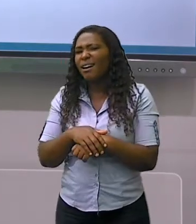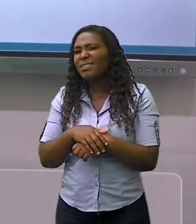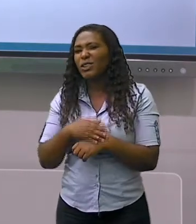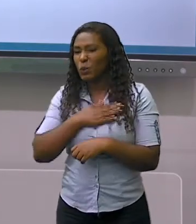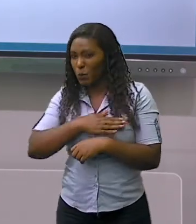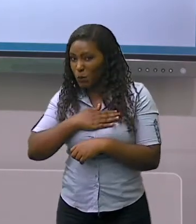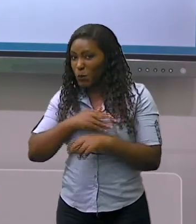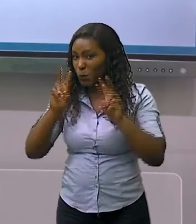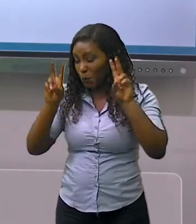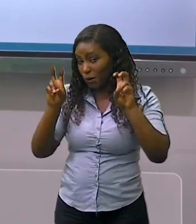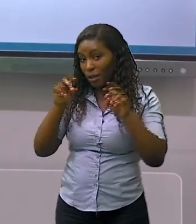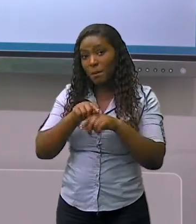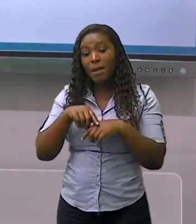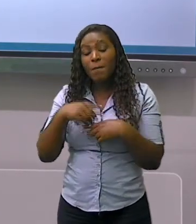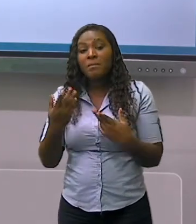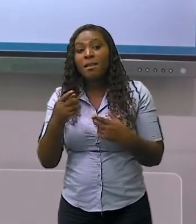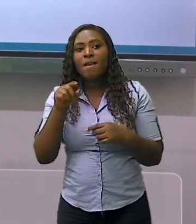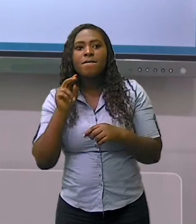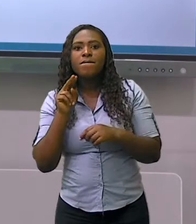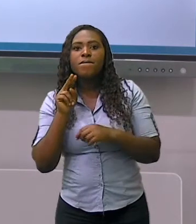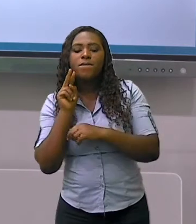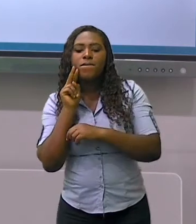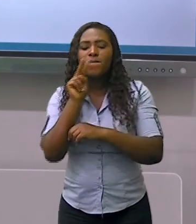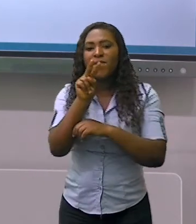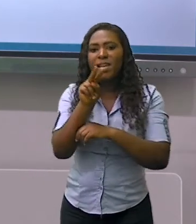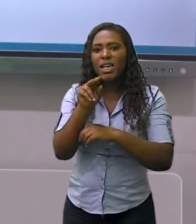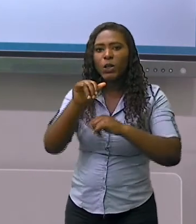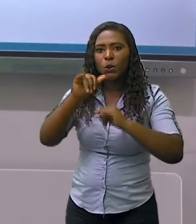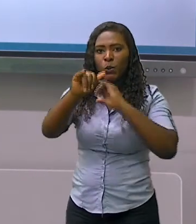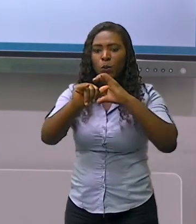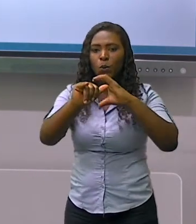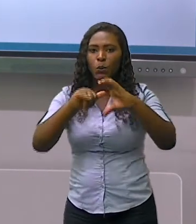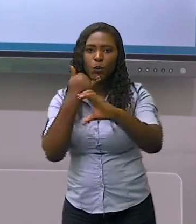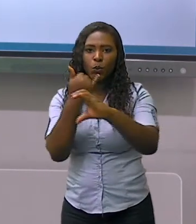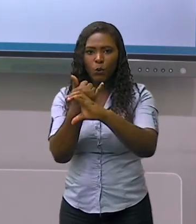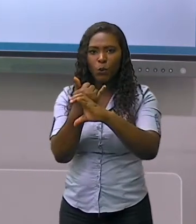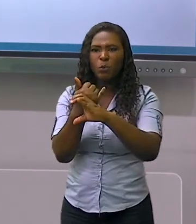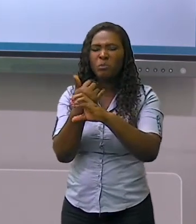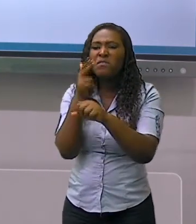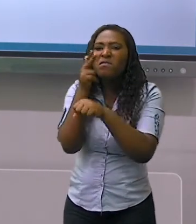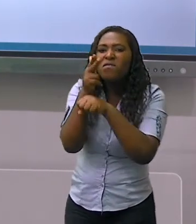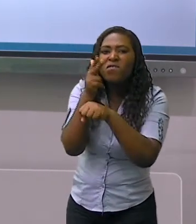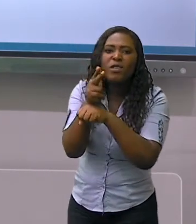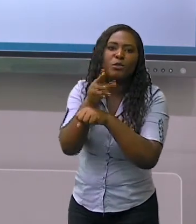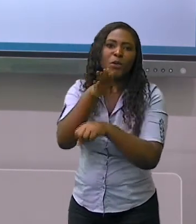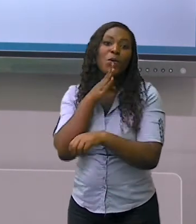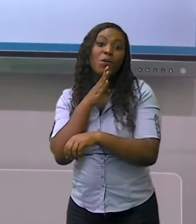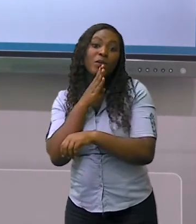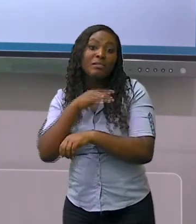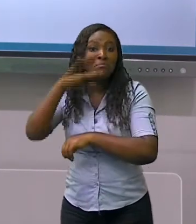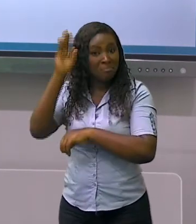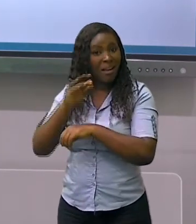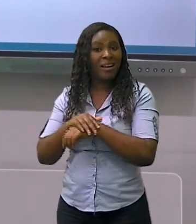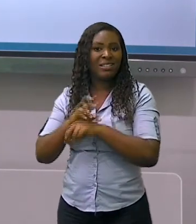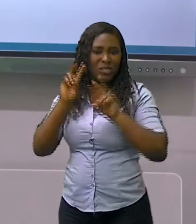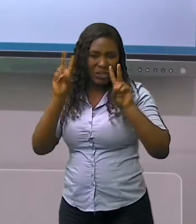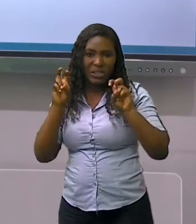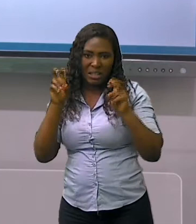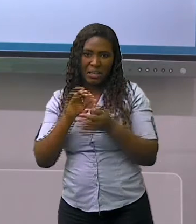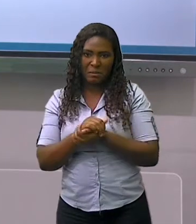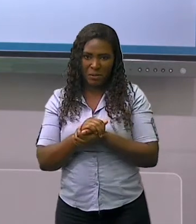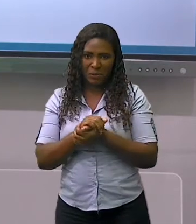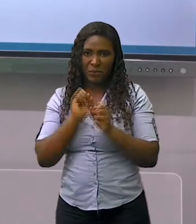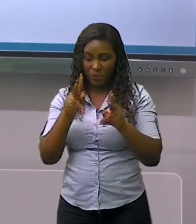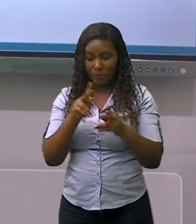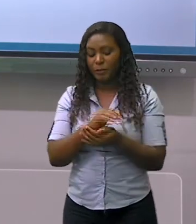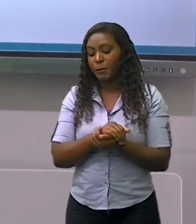você pesquise alguns vídeos para conhecer mais sobre este quilombo, a sua história de resistência. Mas,